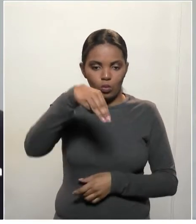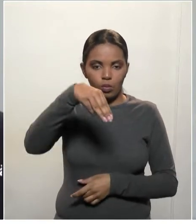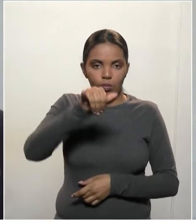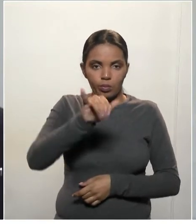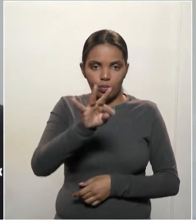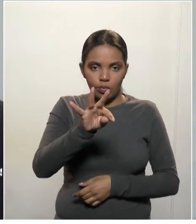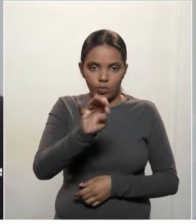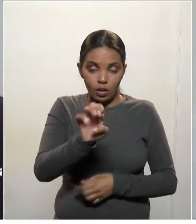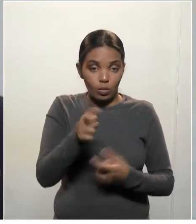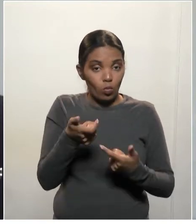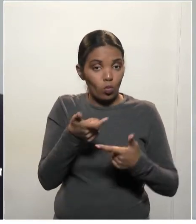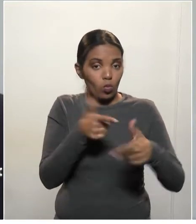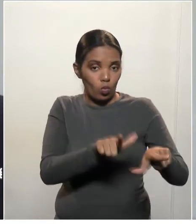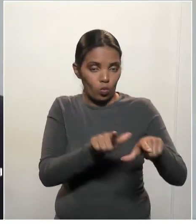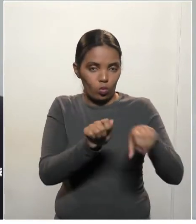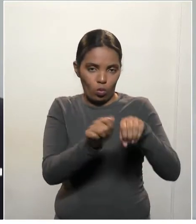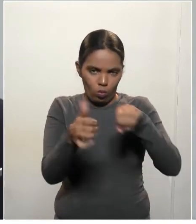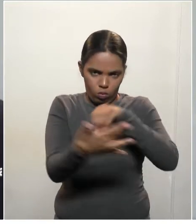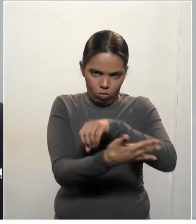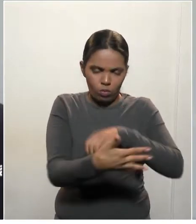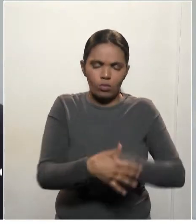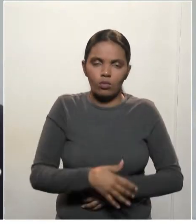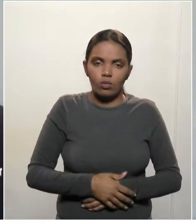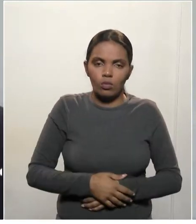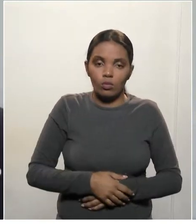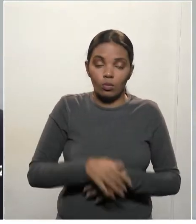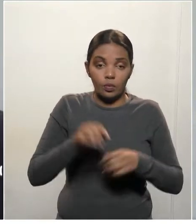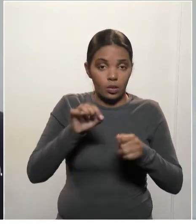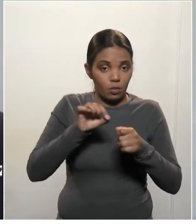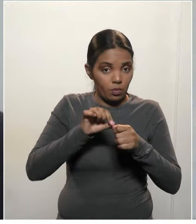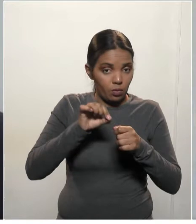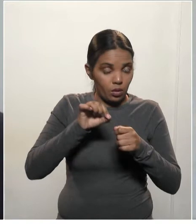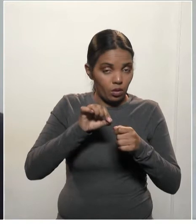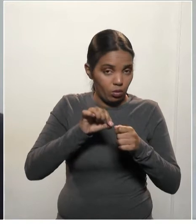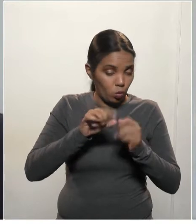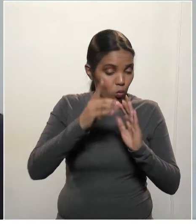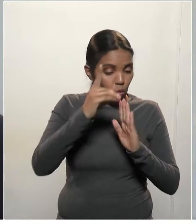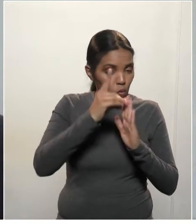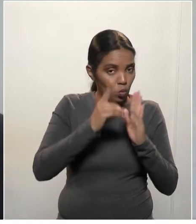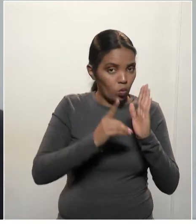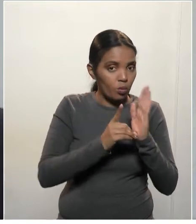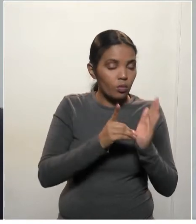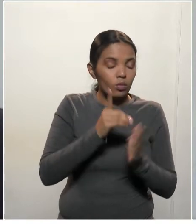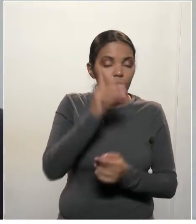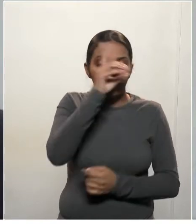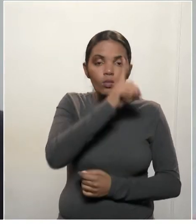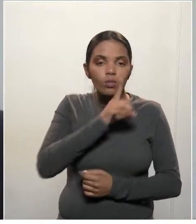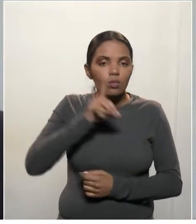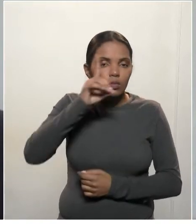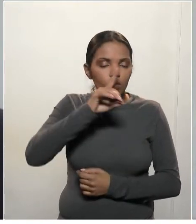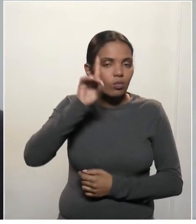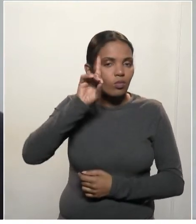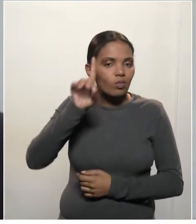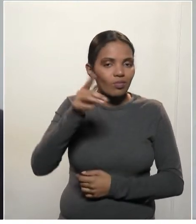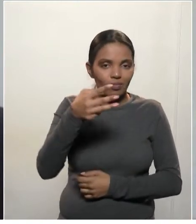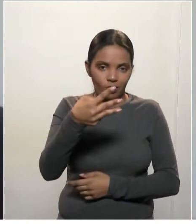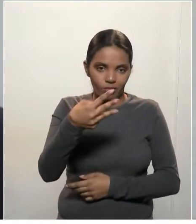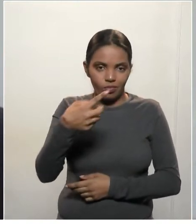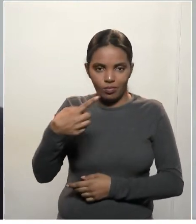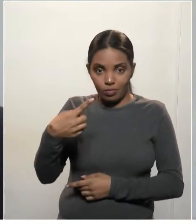ao coronavírus, fizeram uma nota no domingo, dia 31, que foi, então,